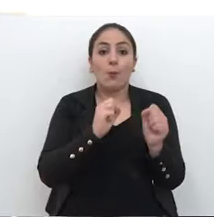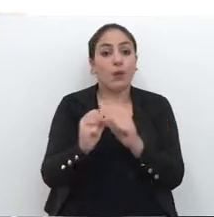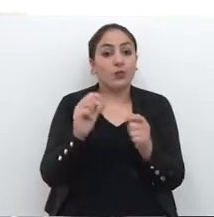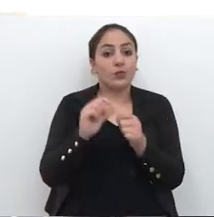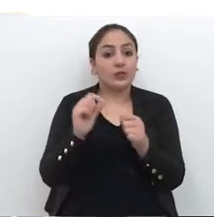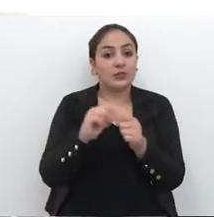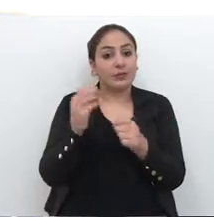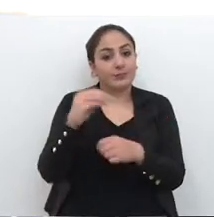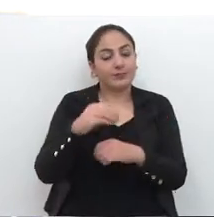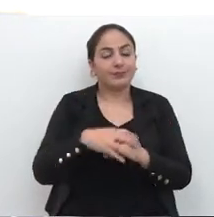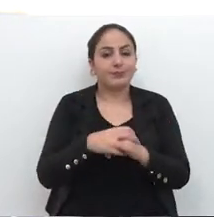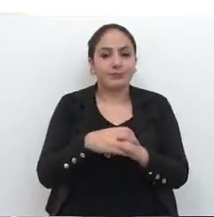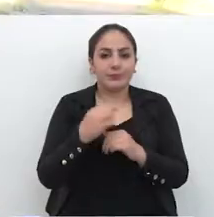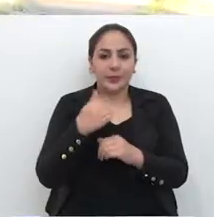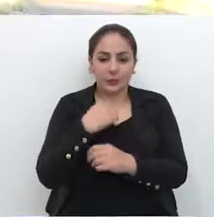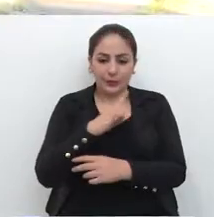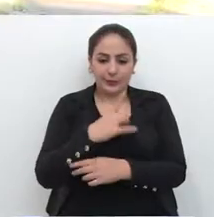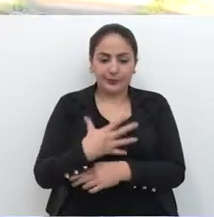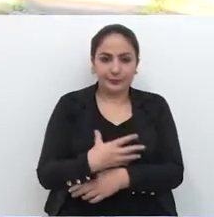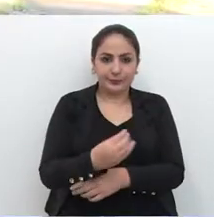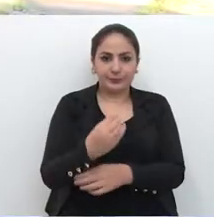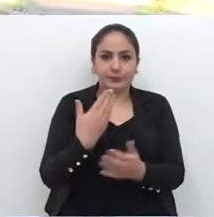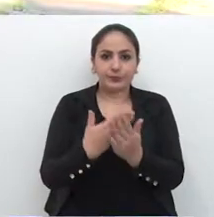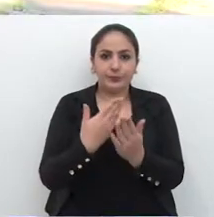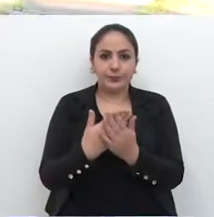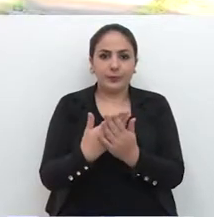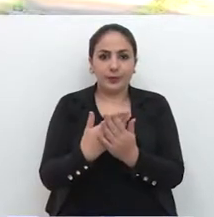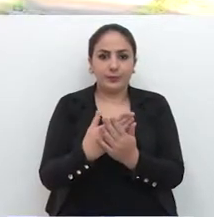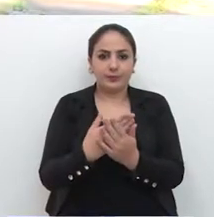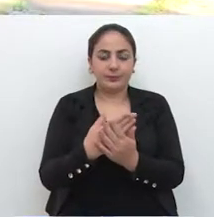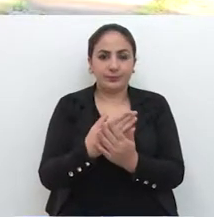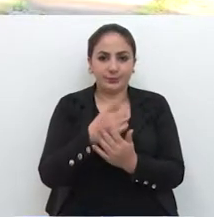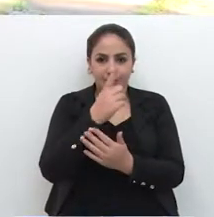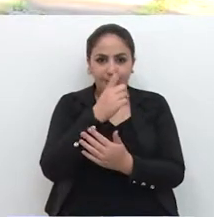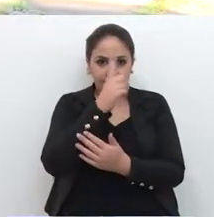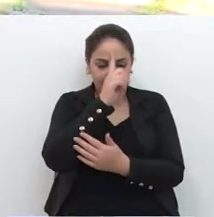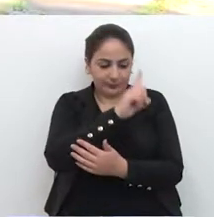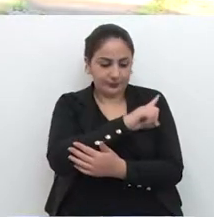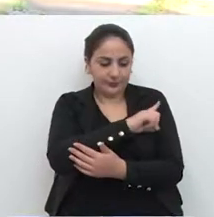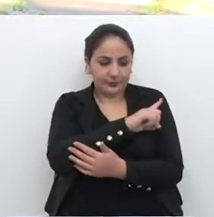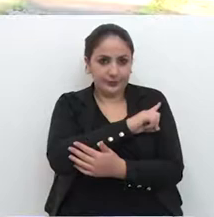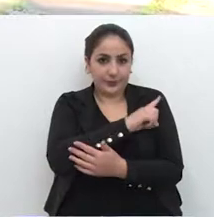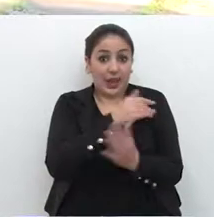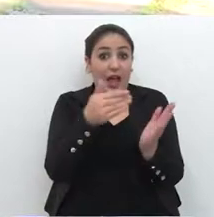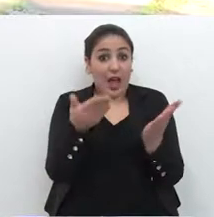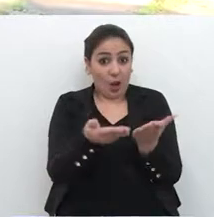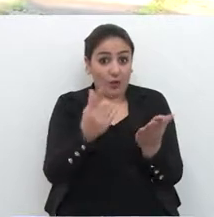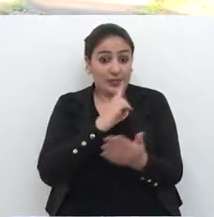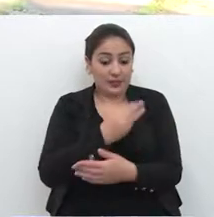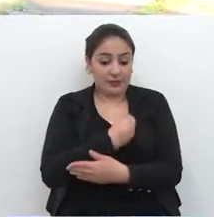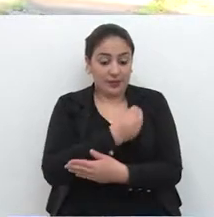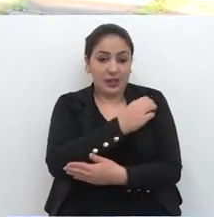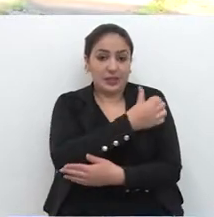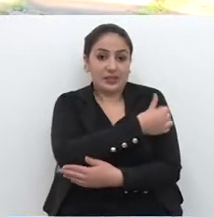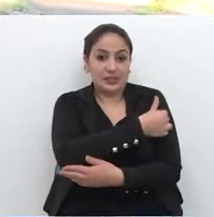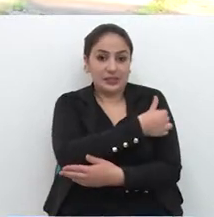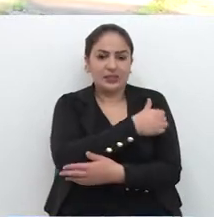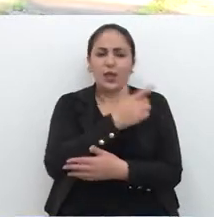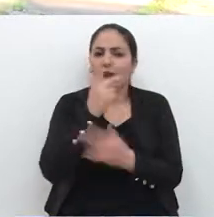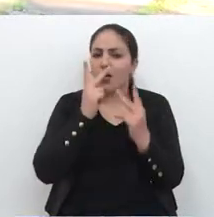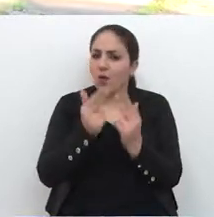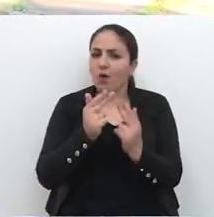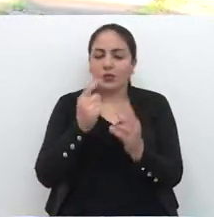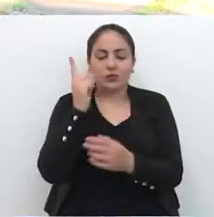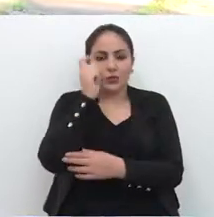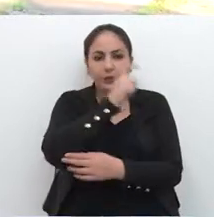autoridades, o dá para ser feito nesse sentido. Eu tenho meu filho que estuda aqui desde a primeira série, está no sexto ano já, e todo ano